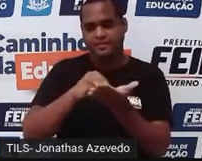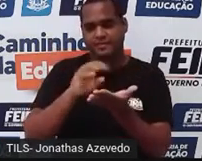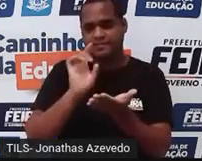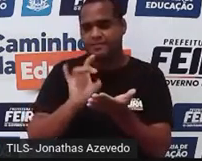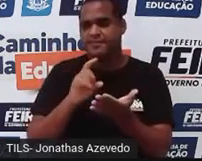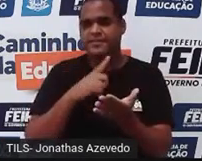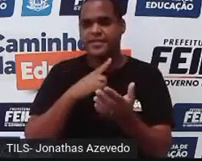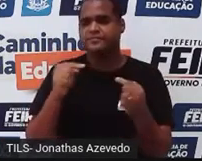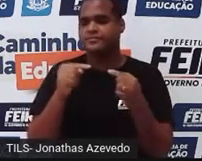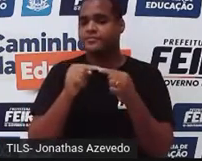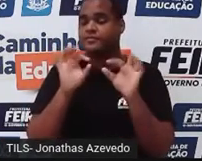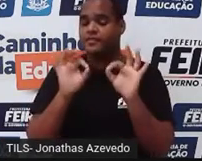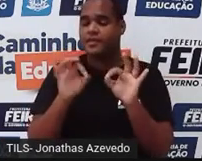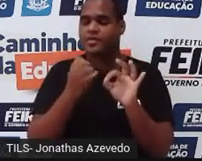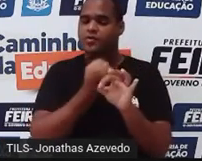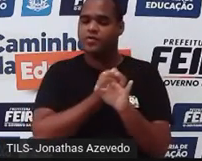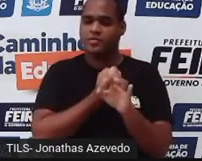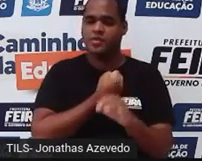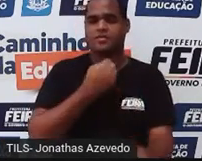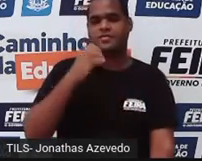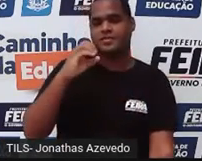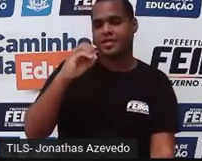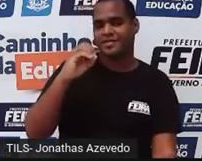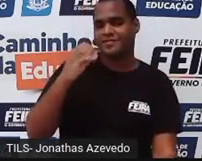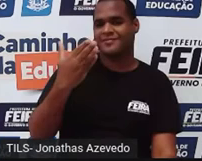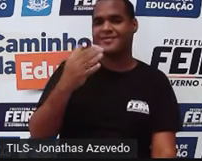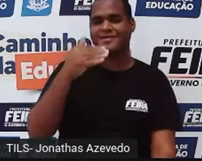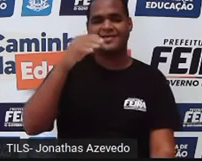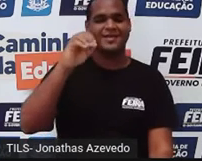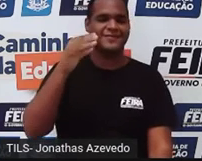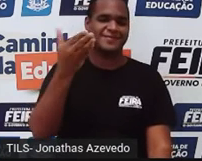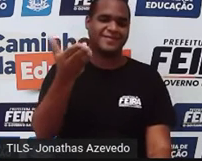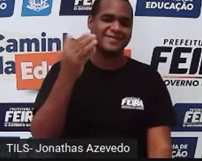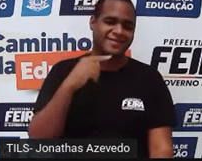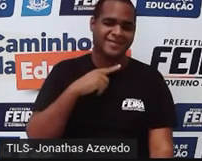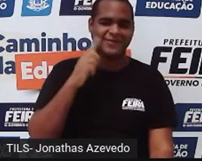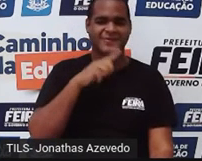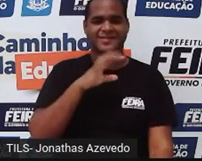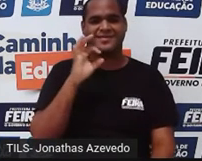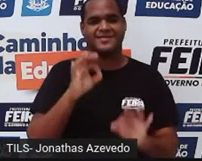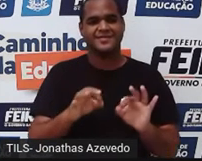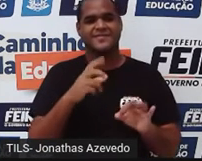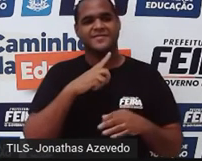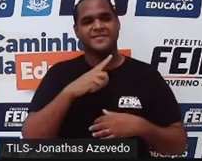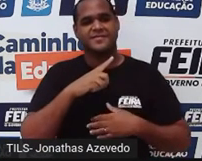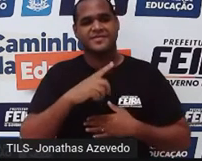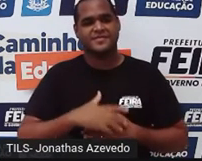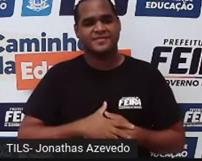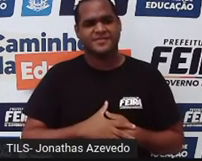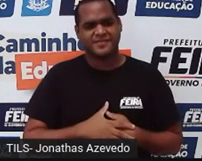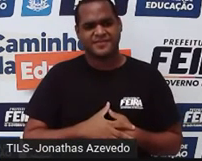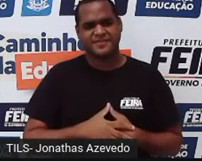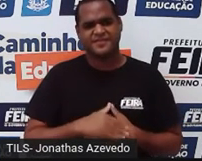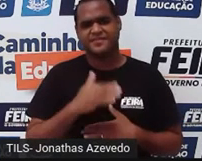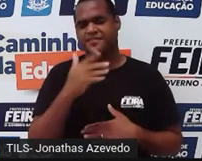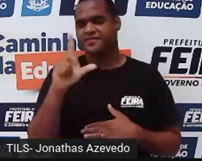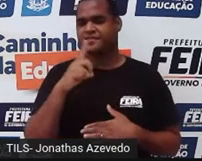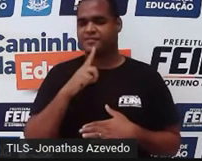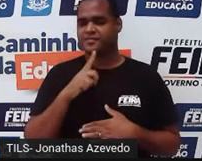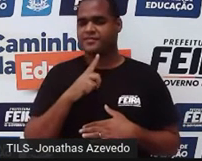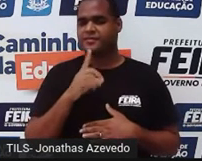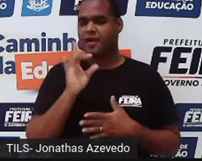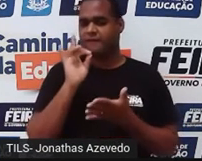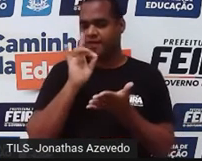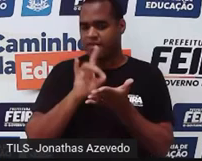com uma opção o número zero, nota 10 para você aí, que acertou essa. bom? Mais uma. Essa é de